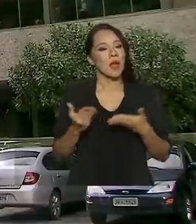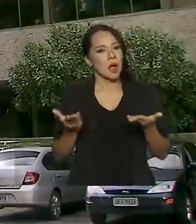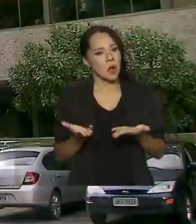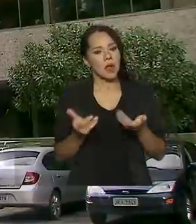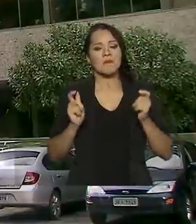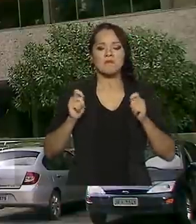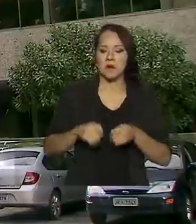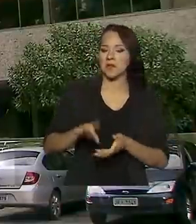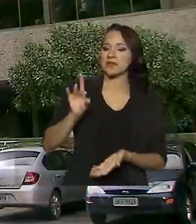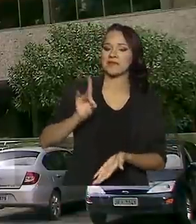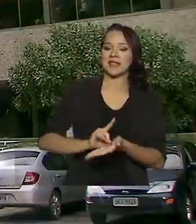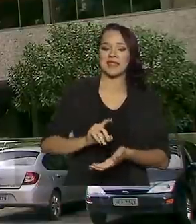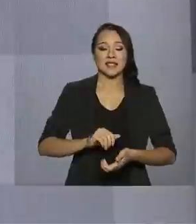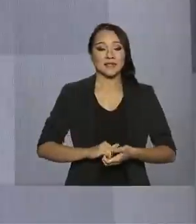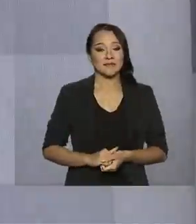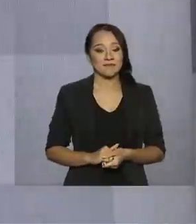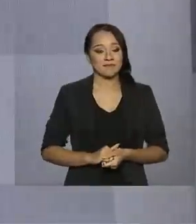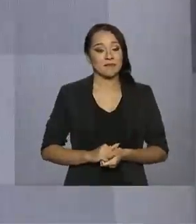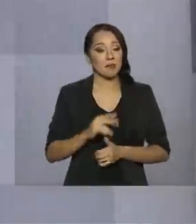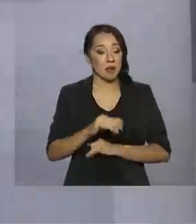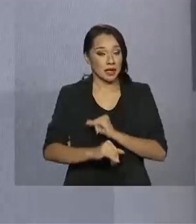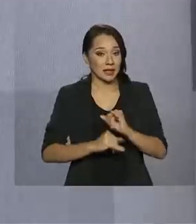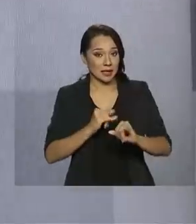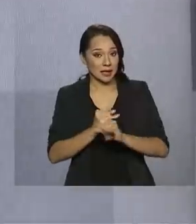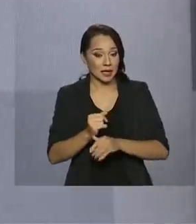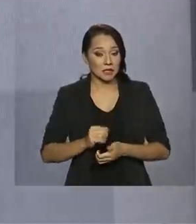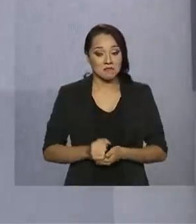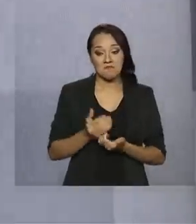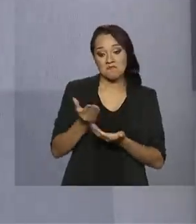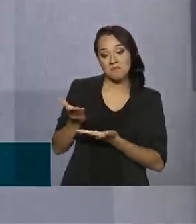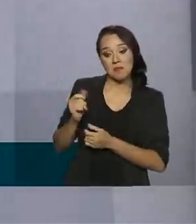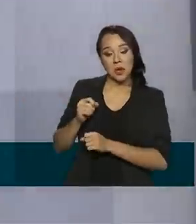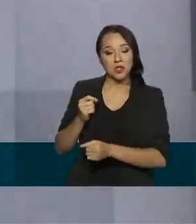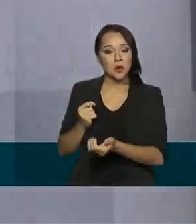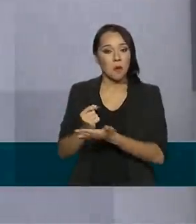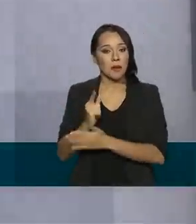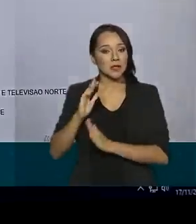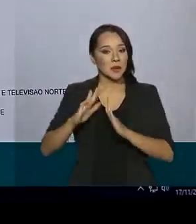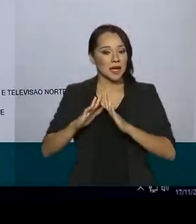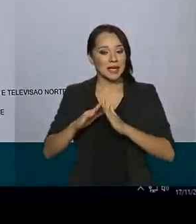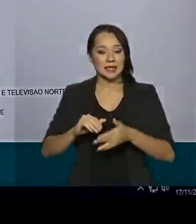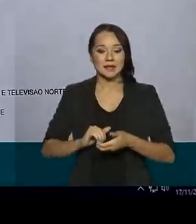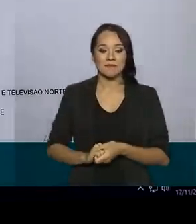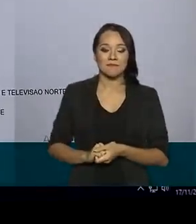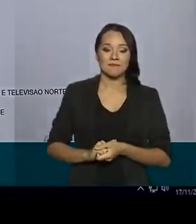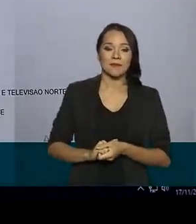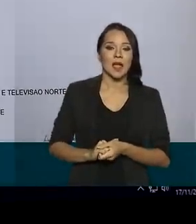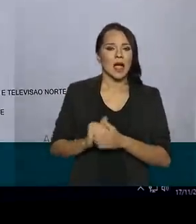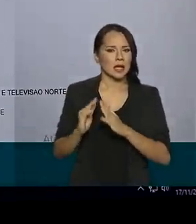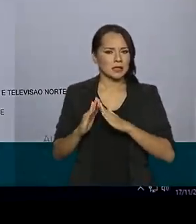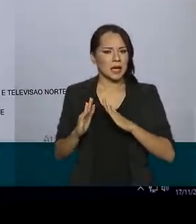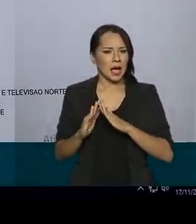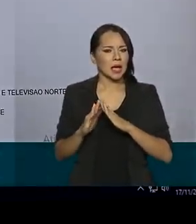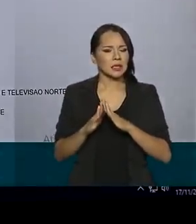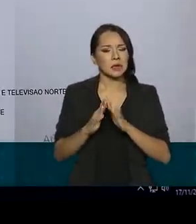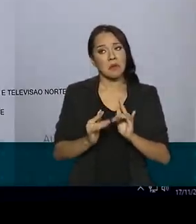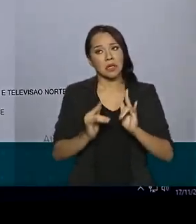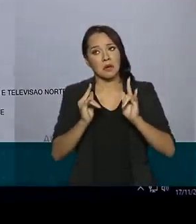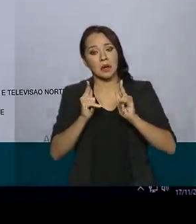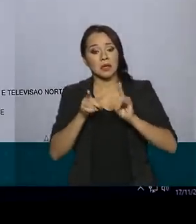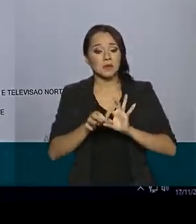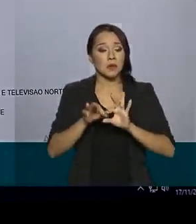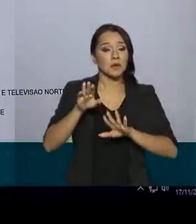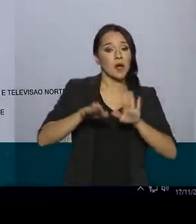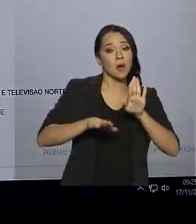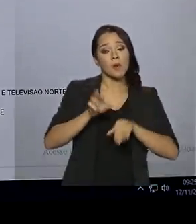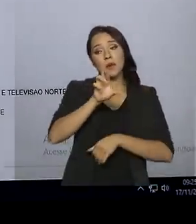pode se tornar realidade. Pela internet, você pode comprar o seu imóvel. As unidades estão disponíveis em